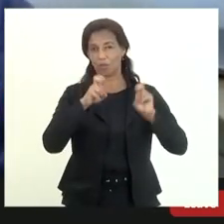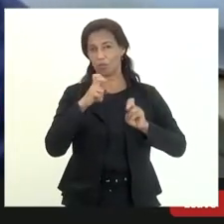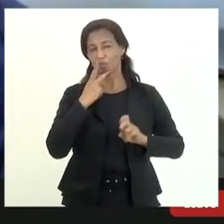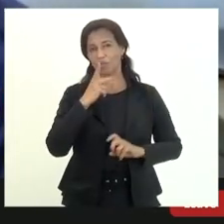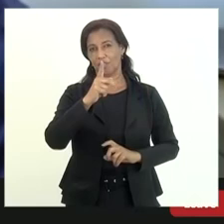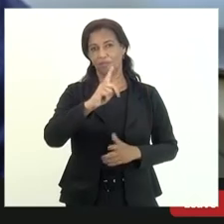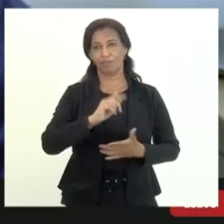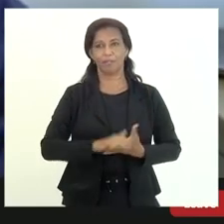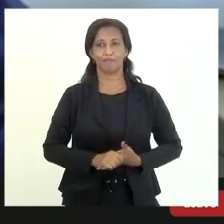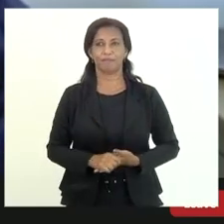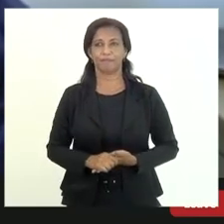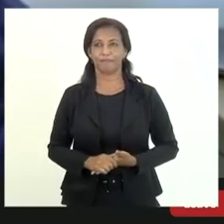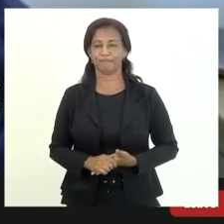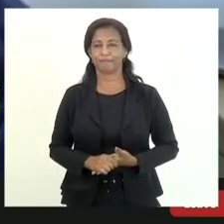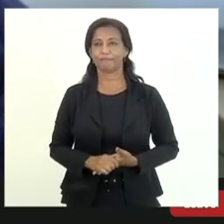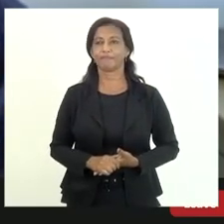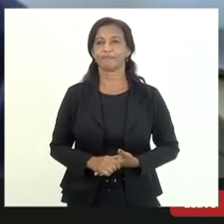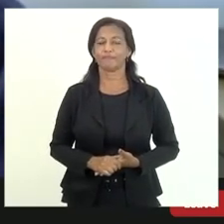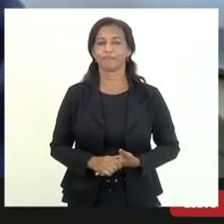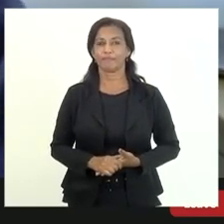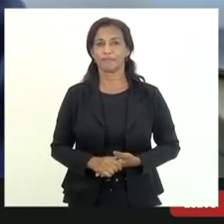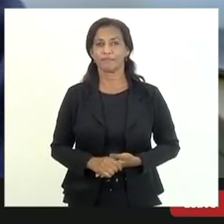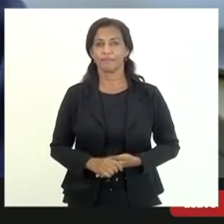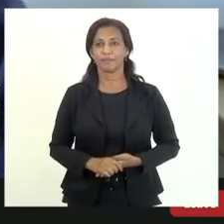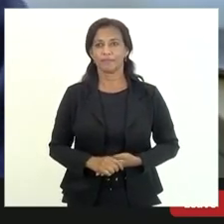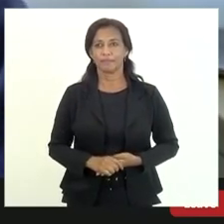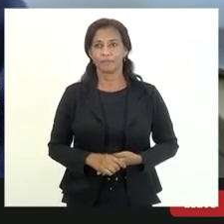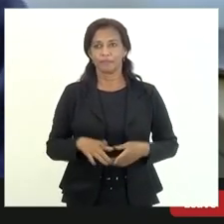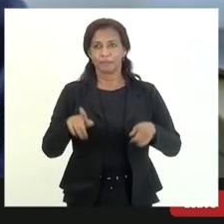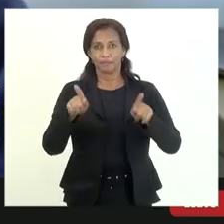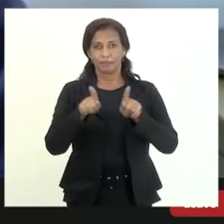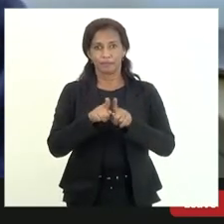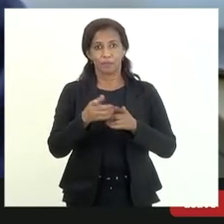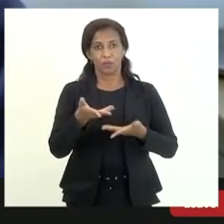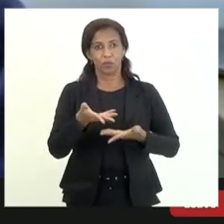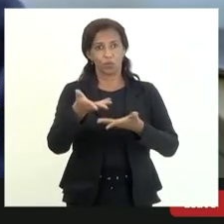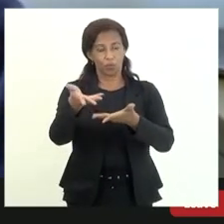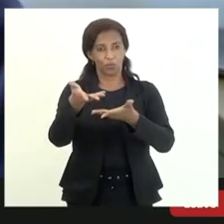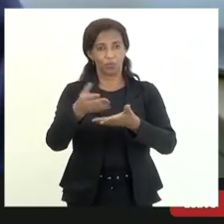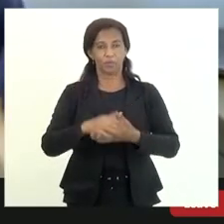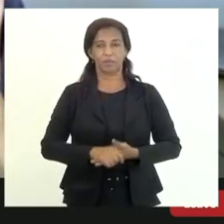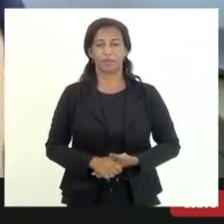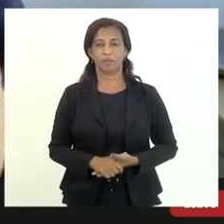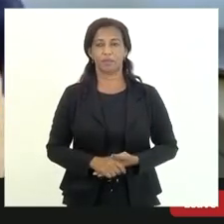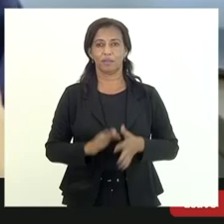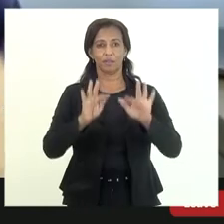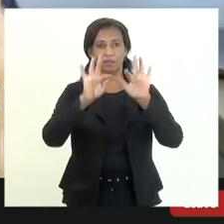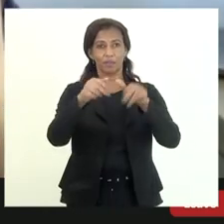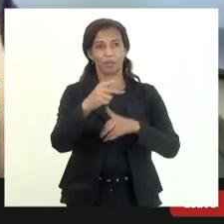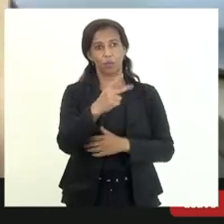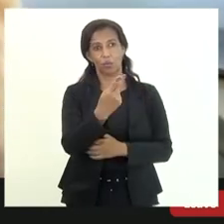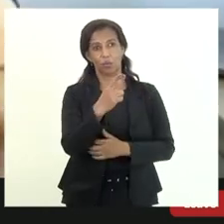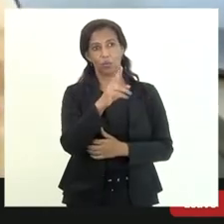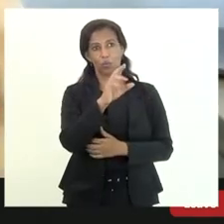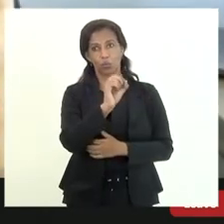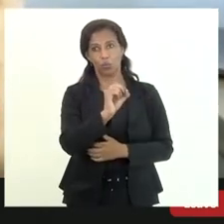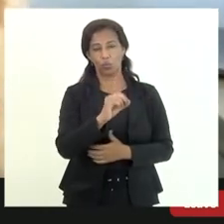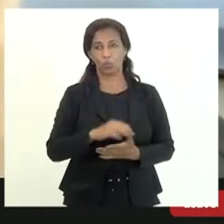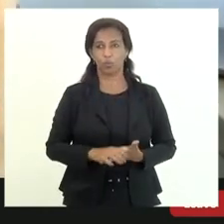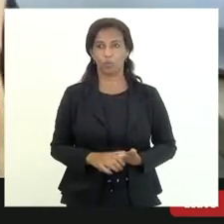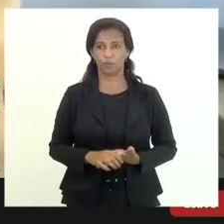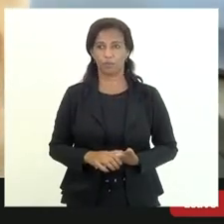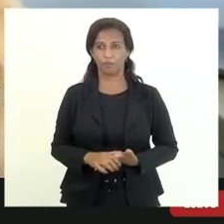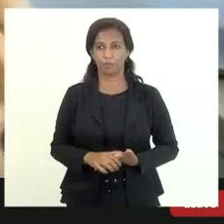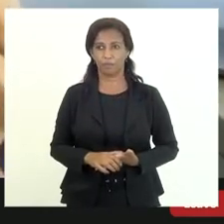está aqui levantando eu queria passar para as considerações finais do Dr. Hugo mas que ele me